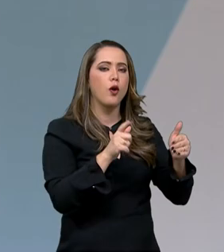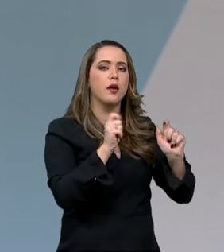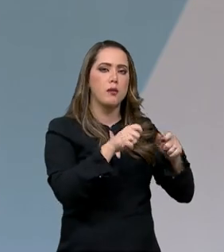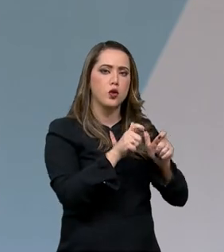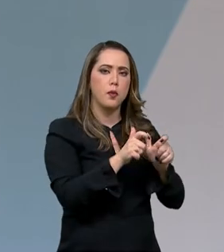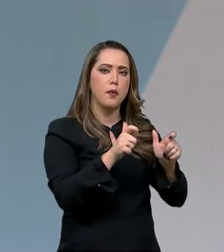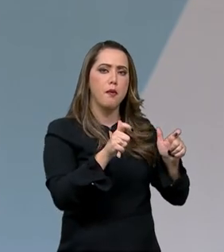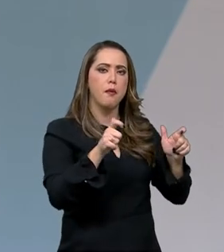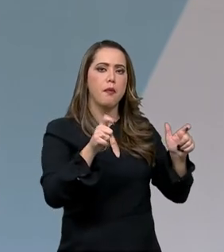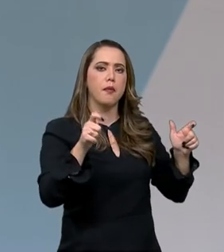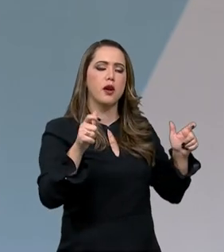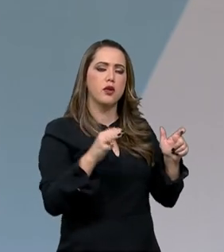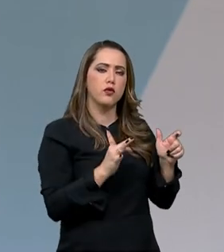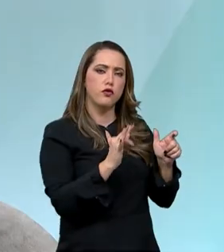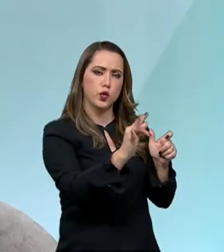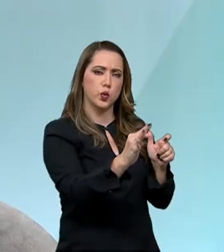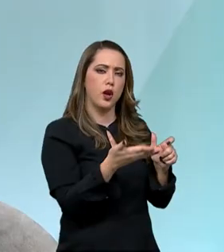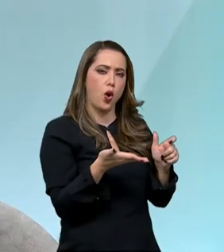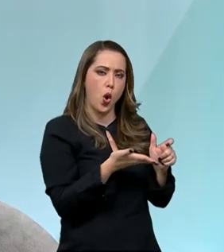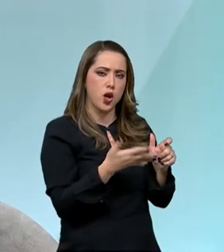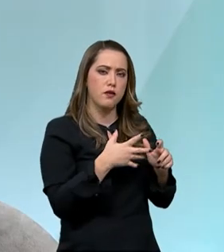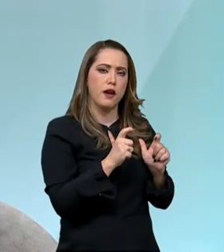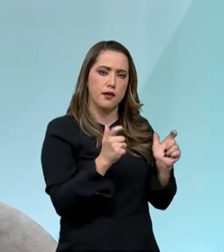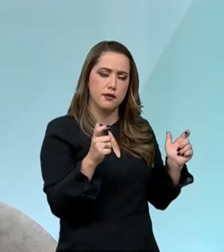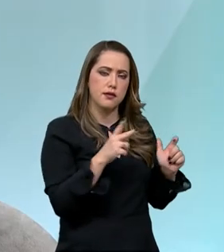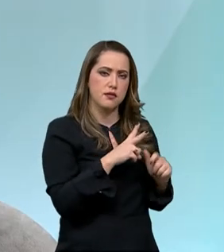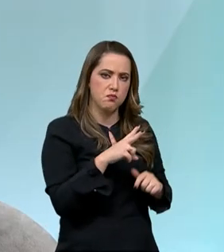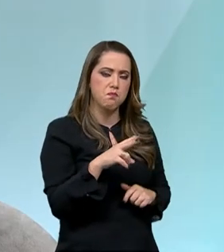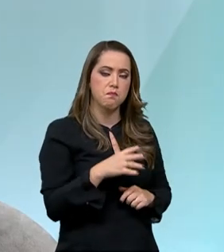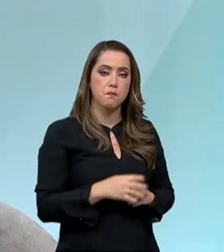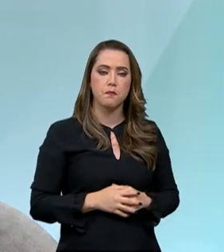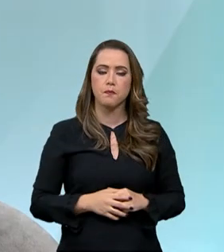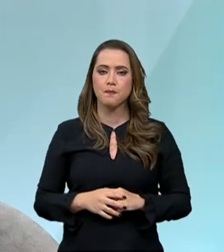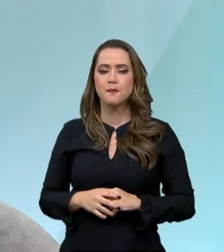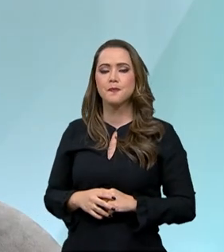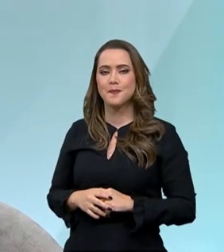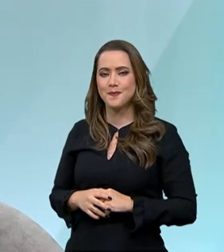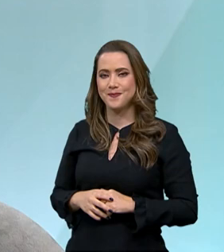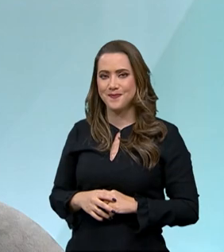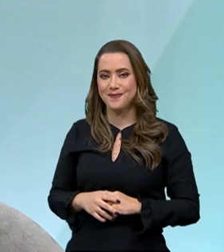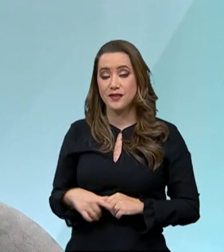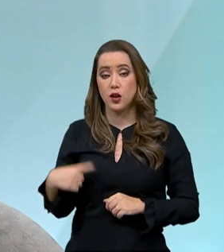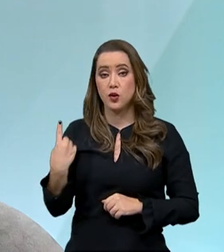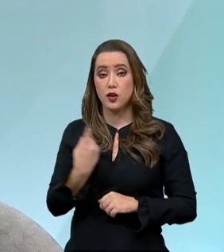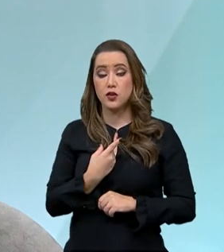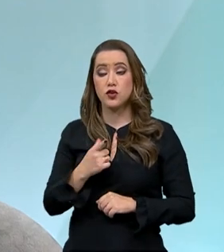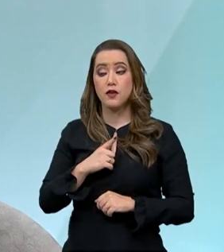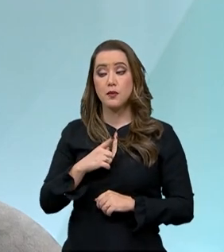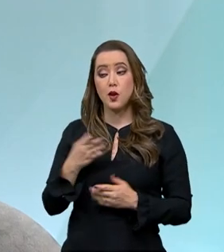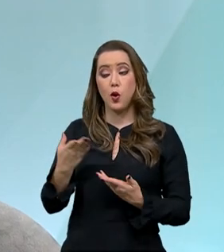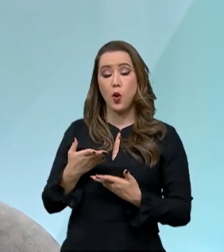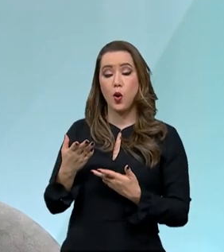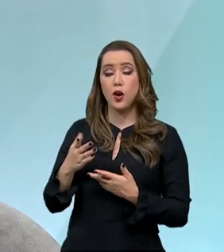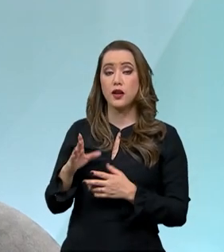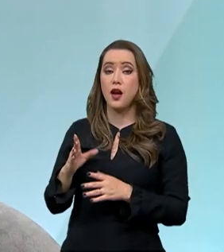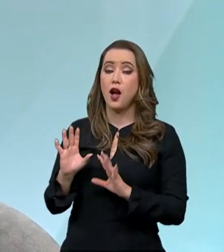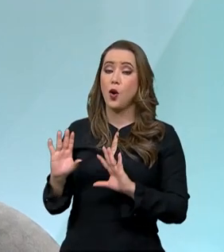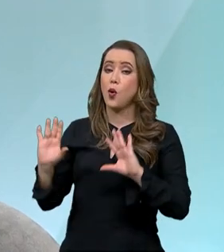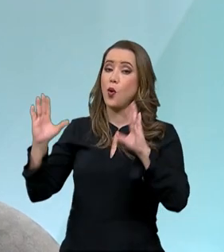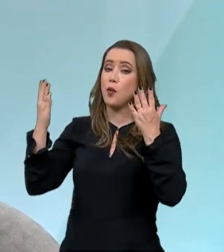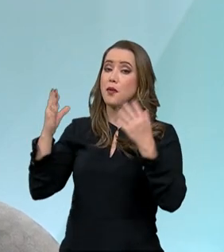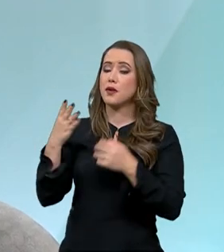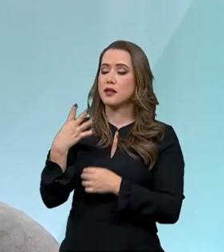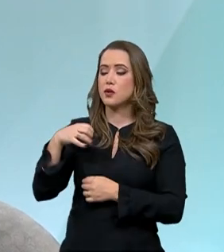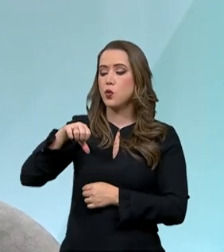expansão nos próximos anos? Nós acabamos agora, Roberto, no aniversário de 49 anos, na Embrapa, de lançar um